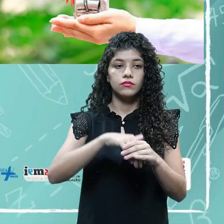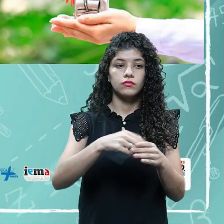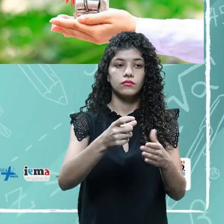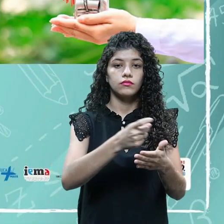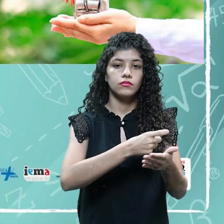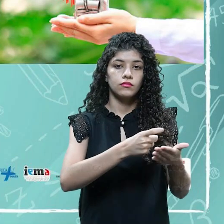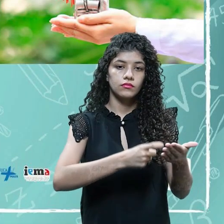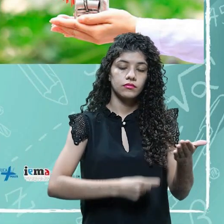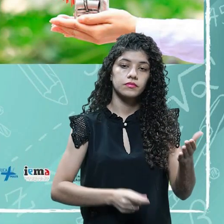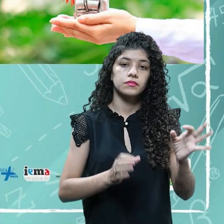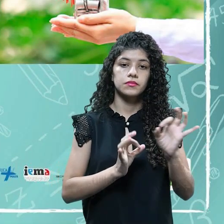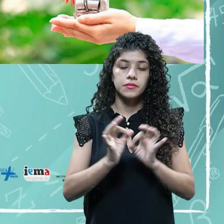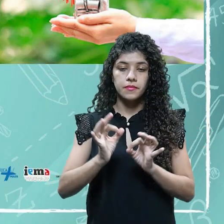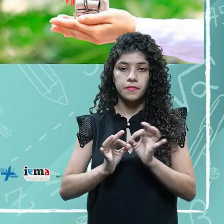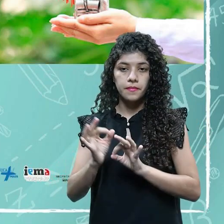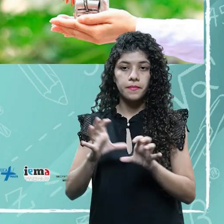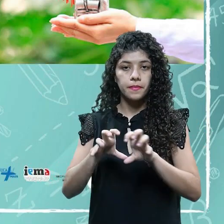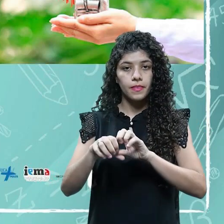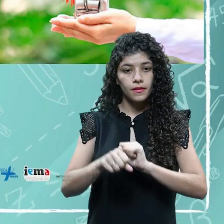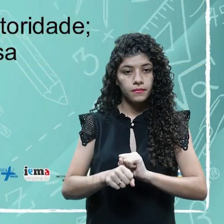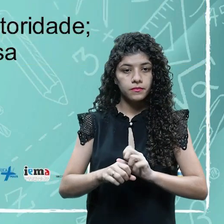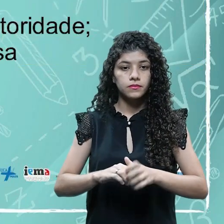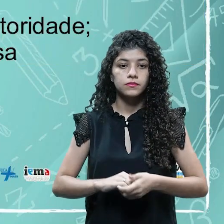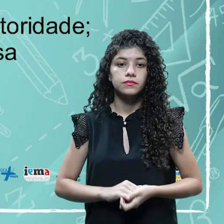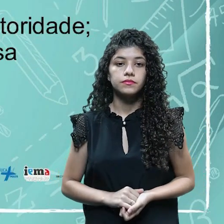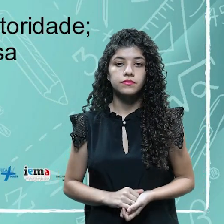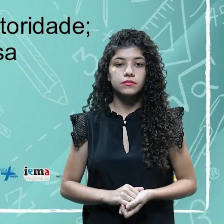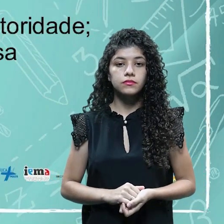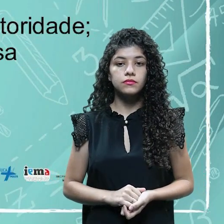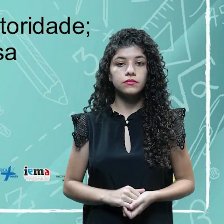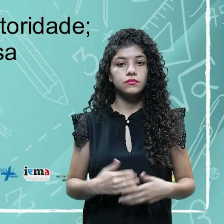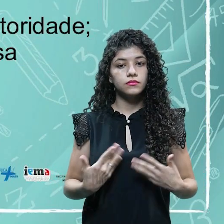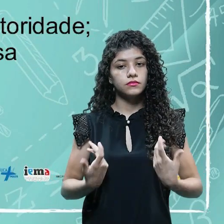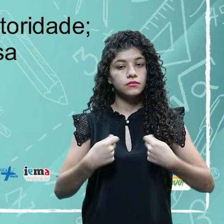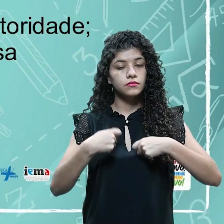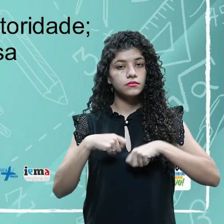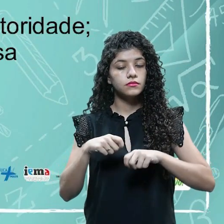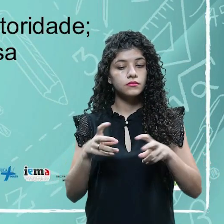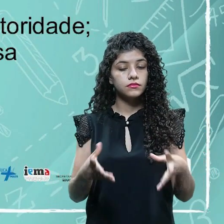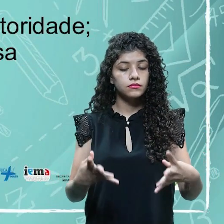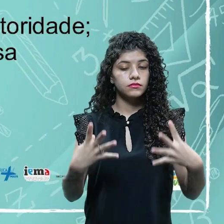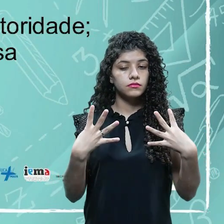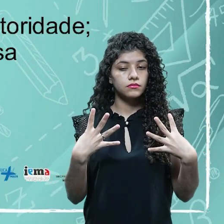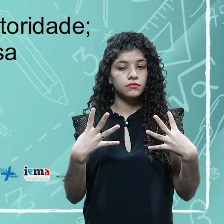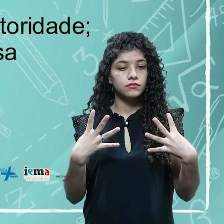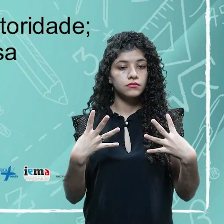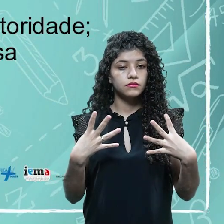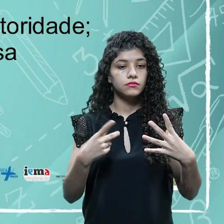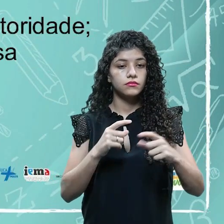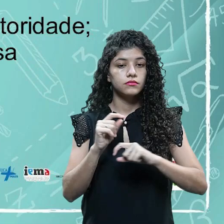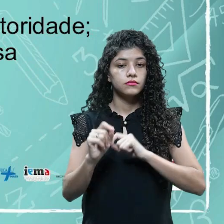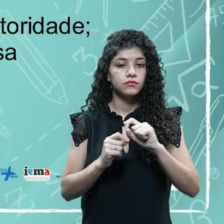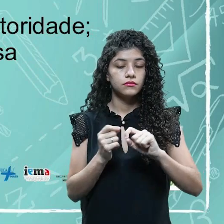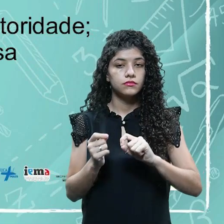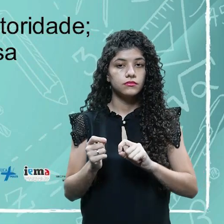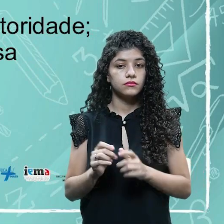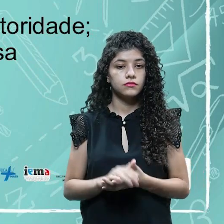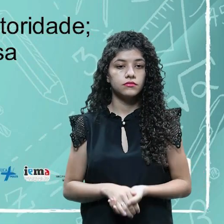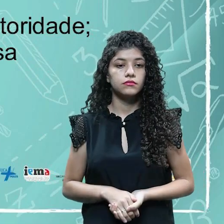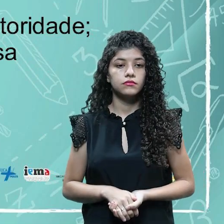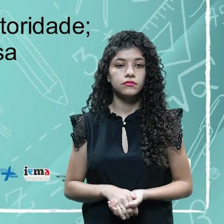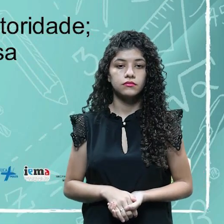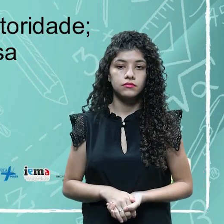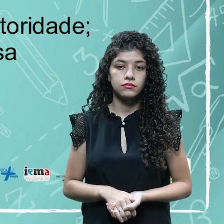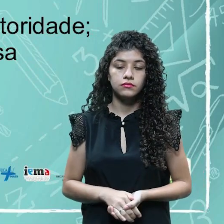planejamento de formatura. Então, a gente precisa ficar atento a certas ordens, né?